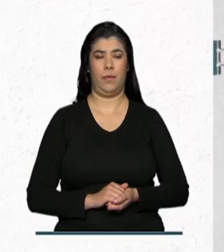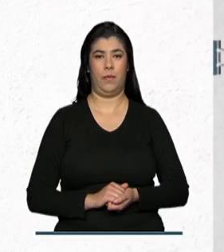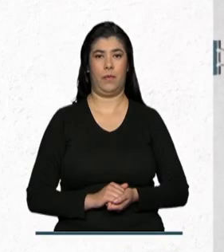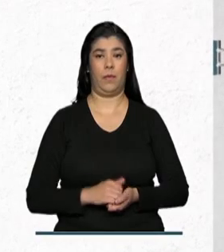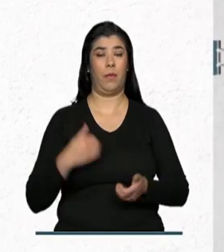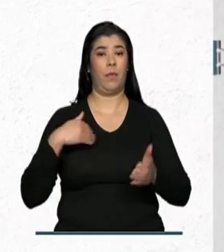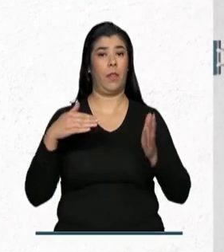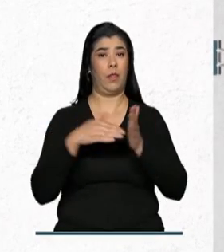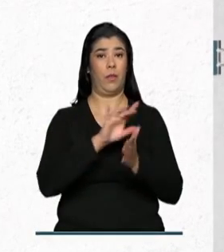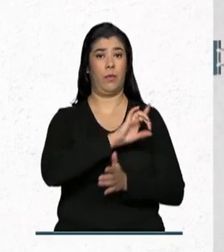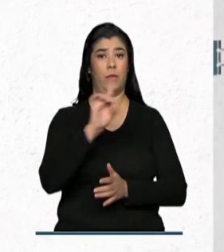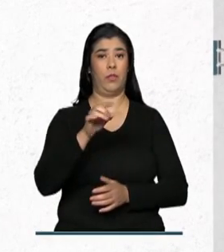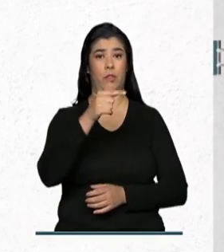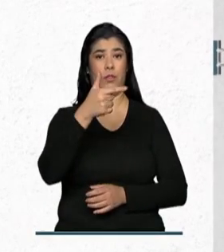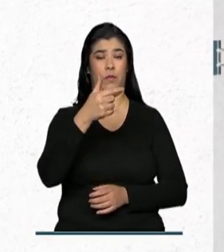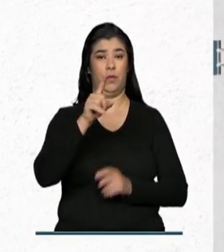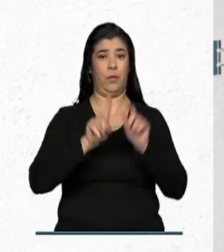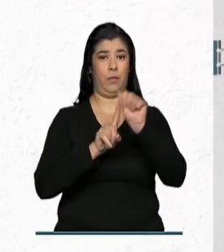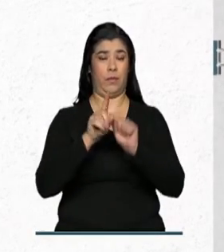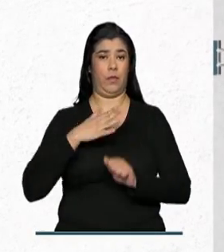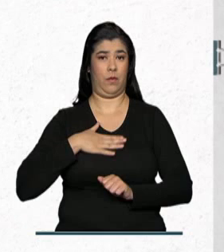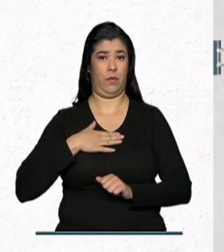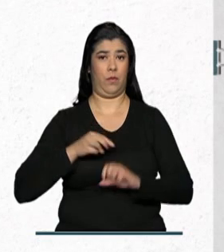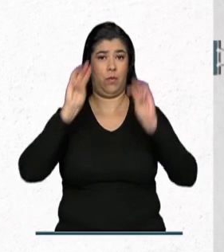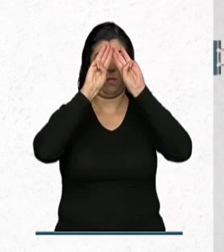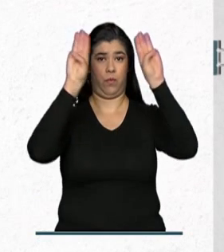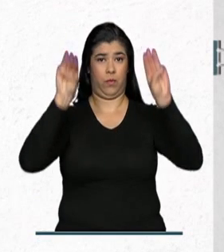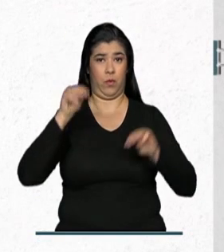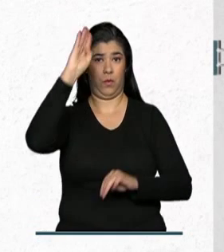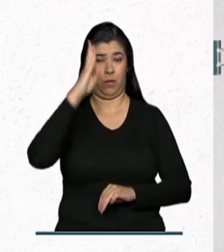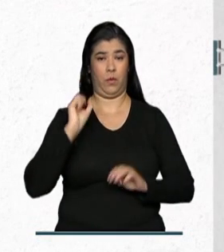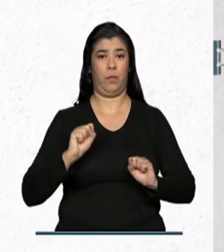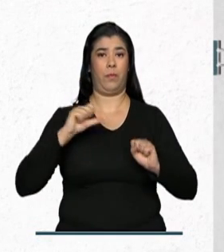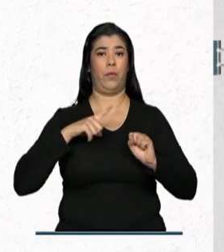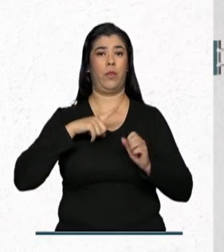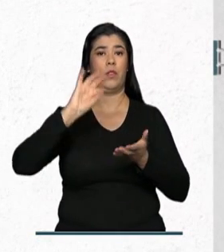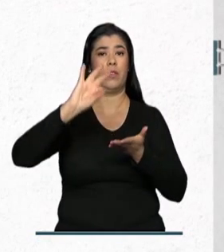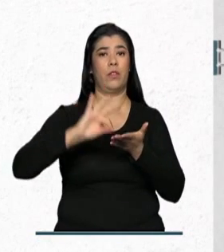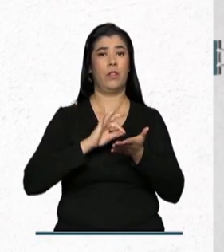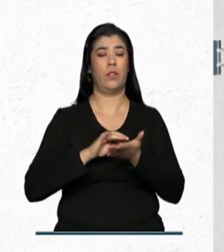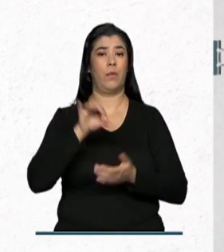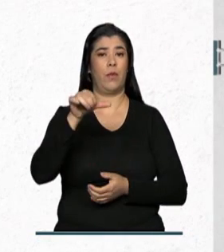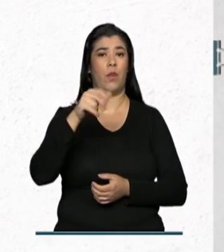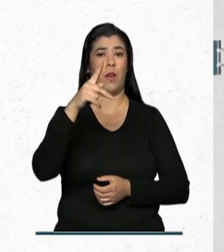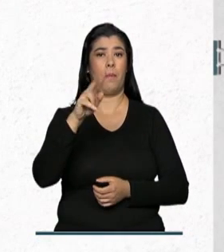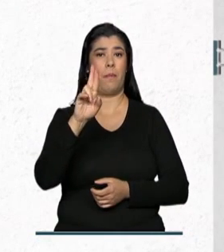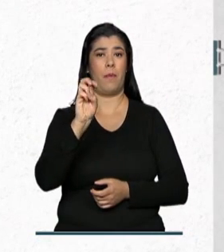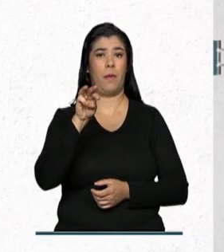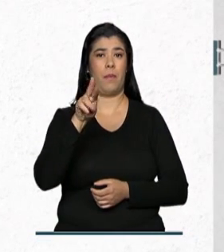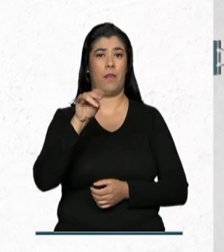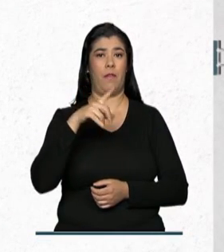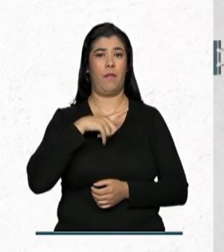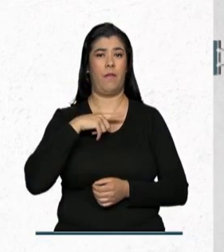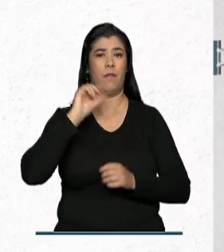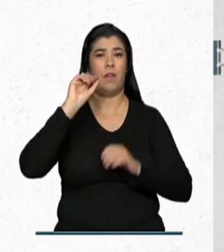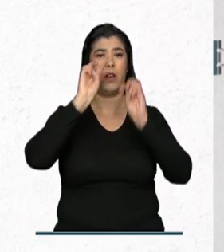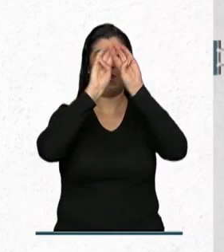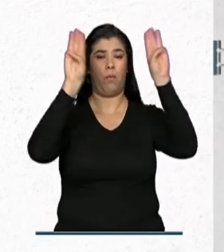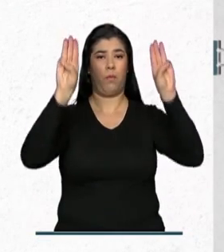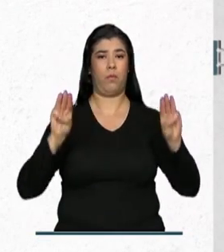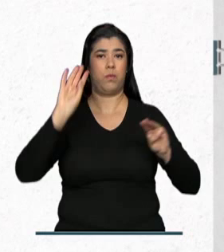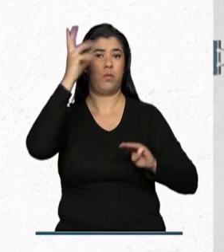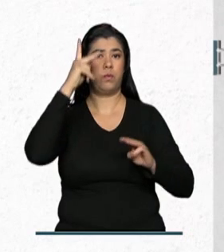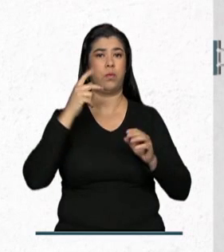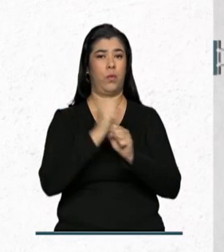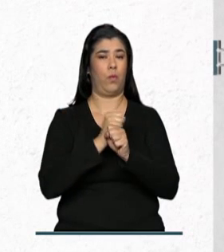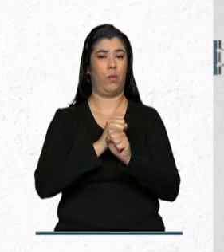Até o dia 21 de agosto, os museus brasileiros podem se inscrever para a 9ª Primavera dos Museus, temporada cultural anual